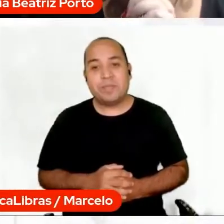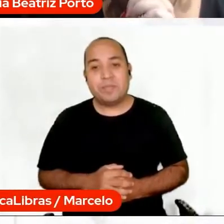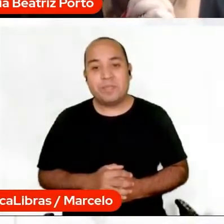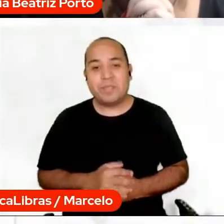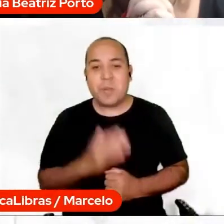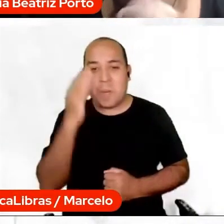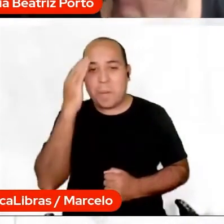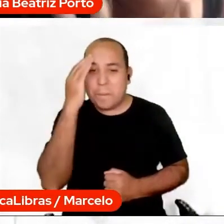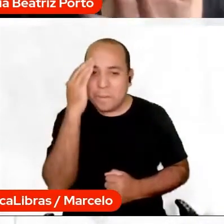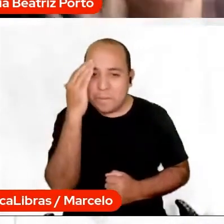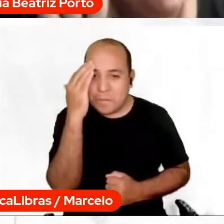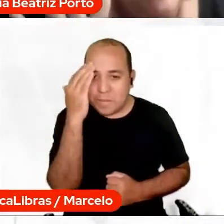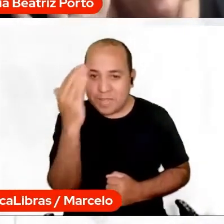Obrigada, posso ir?